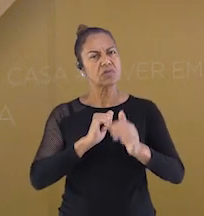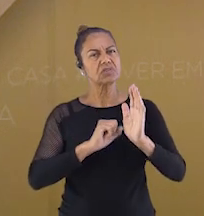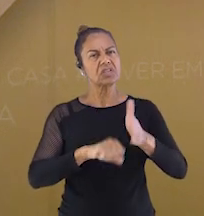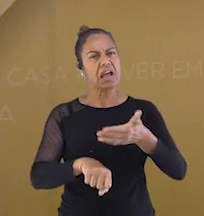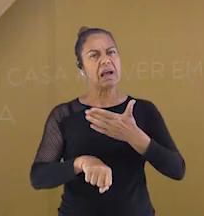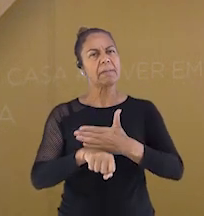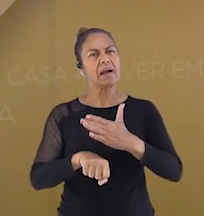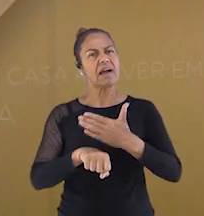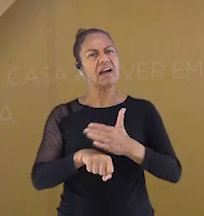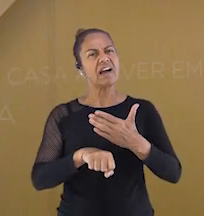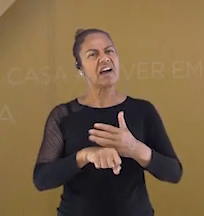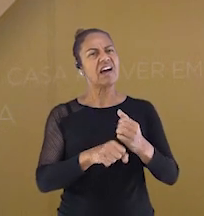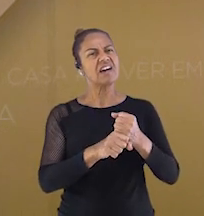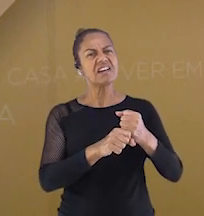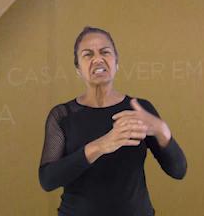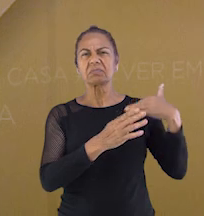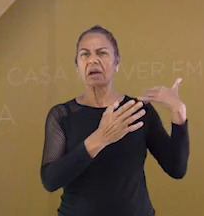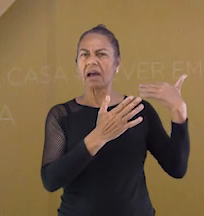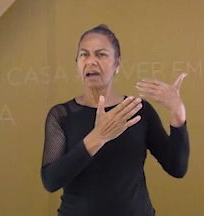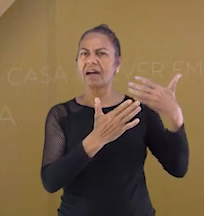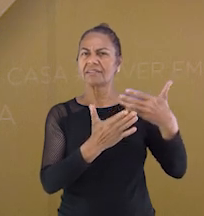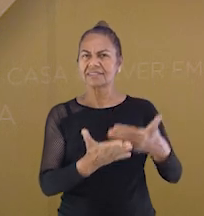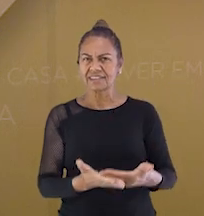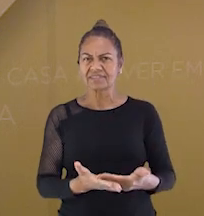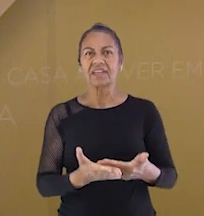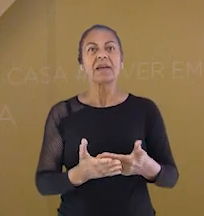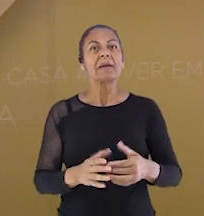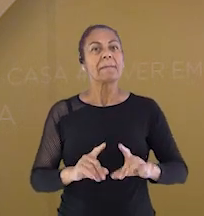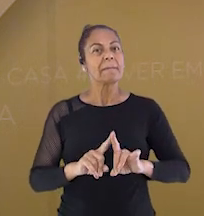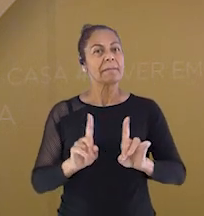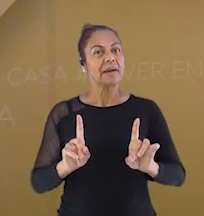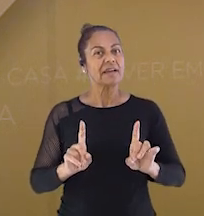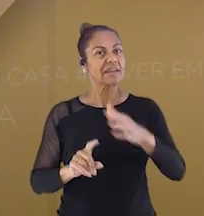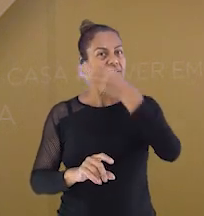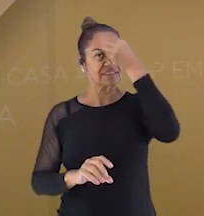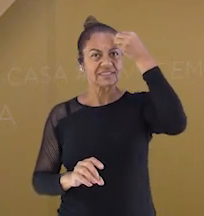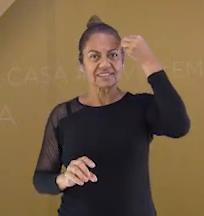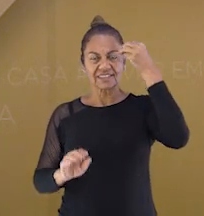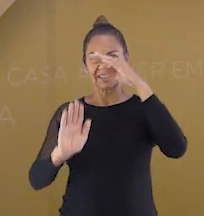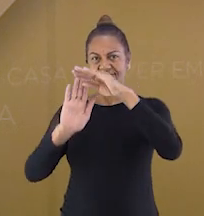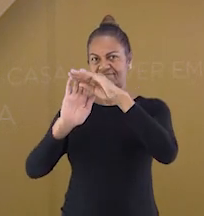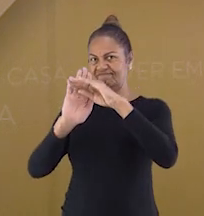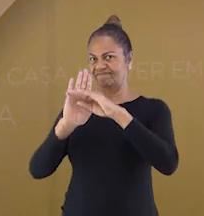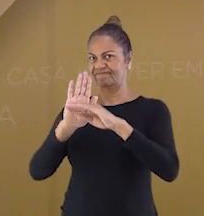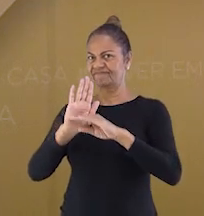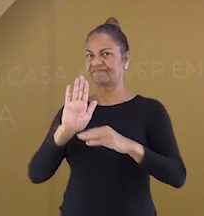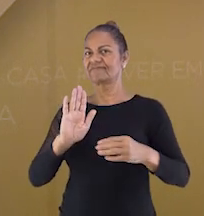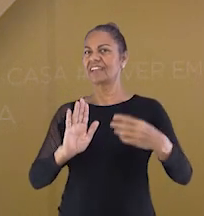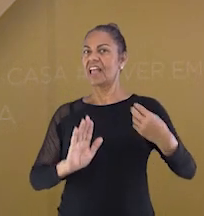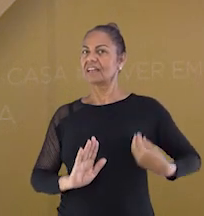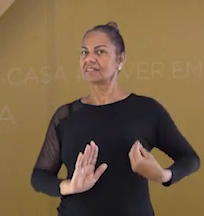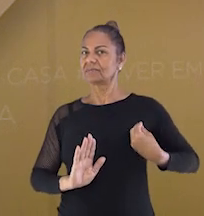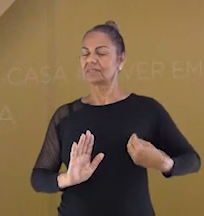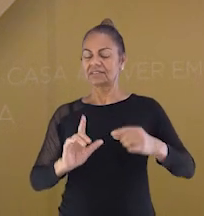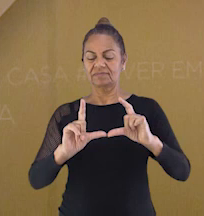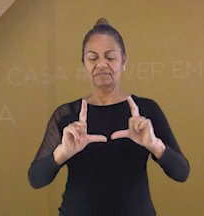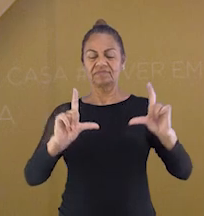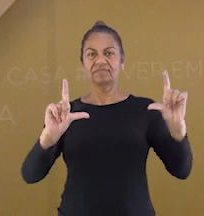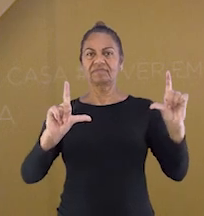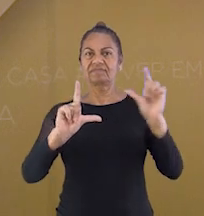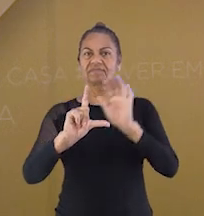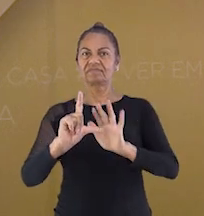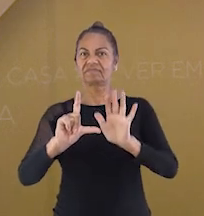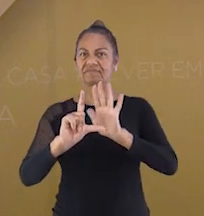finalizarmos, não esqueçam de registrar a sua presença. Isso é muito importante para nós.